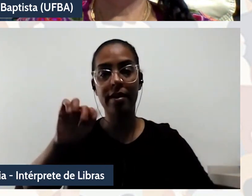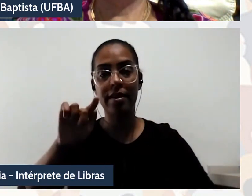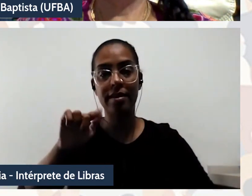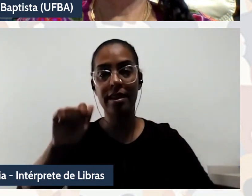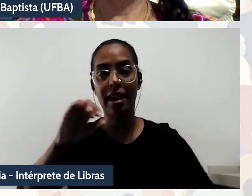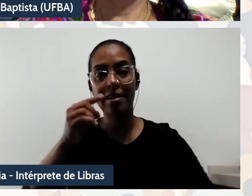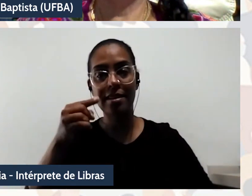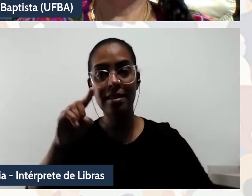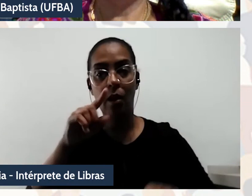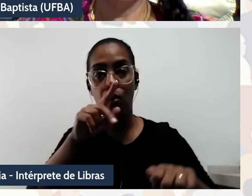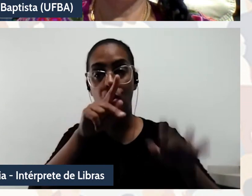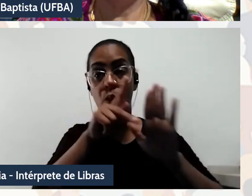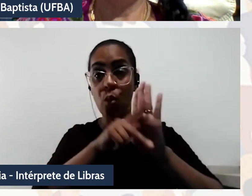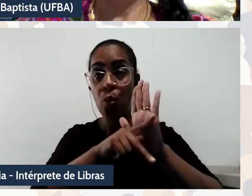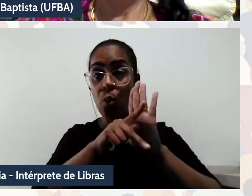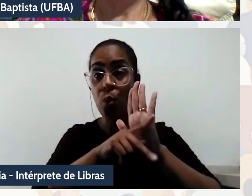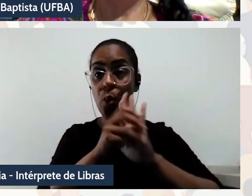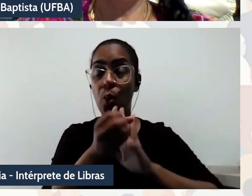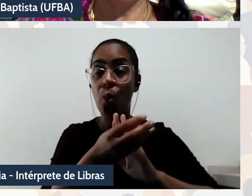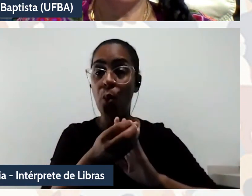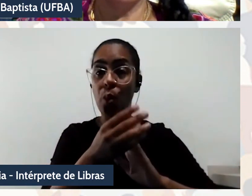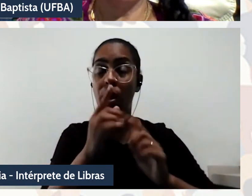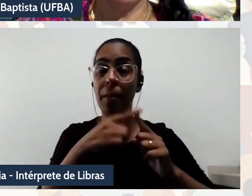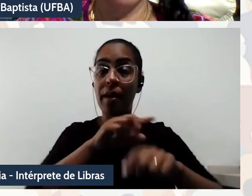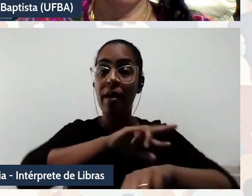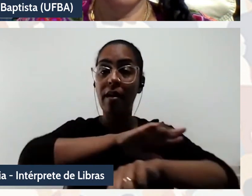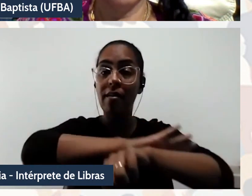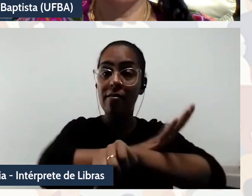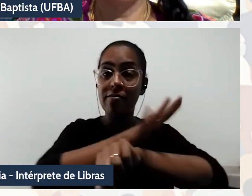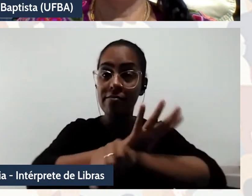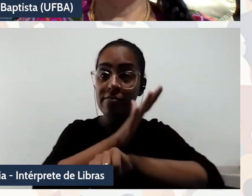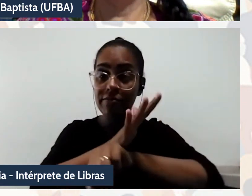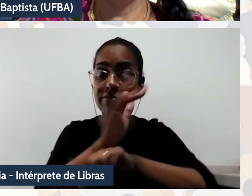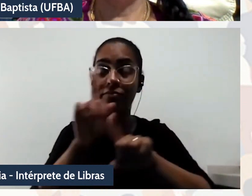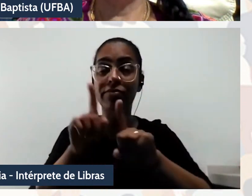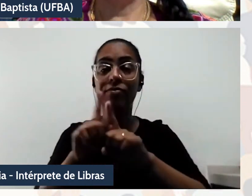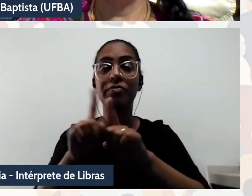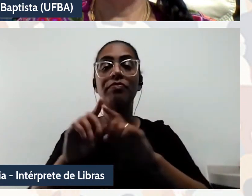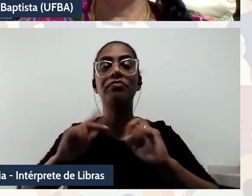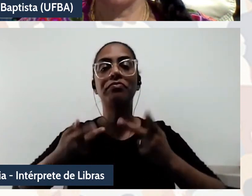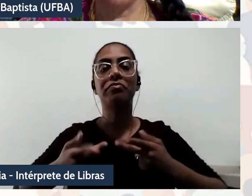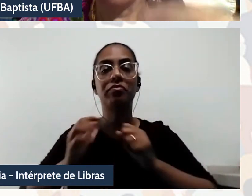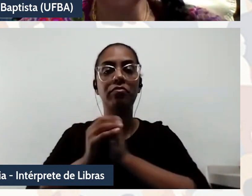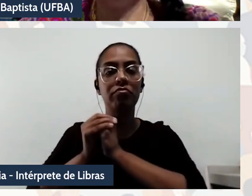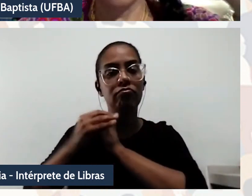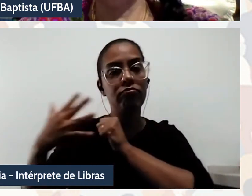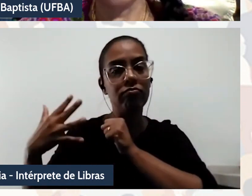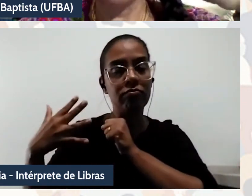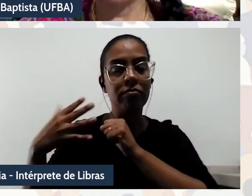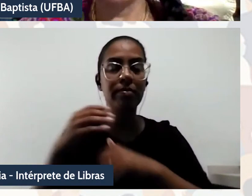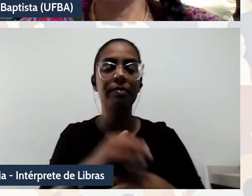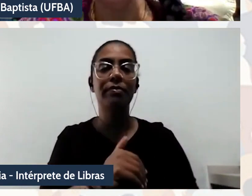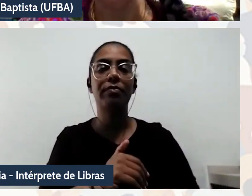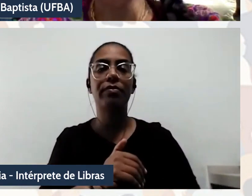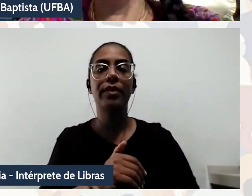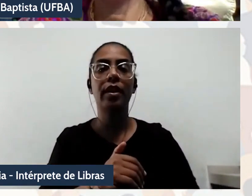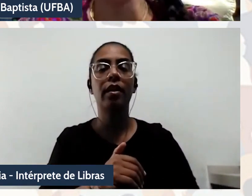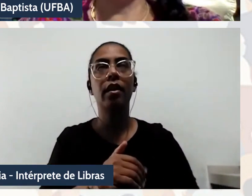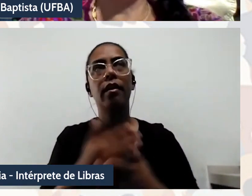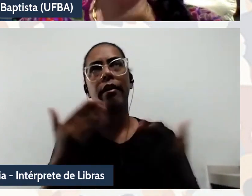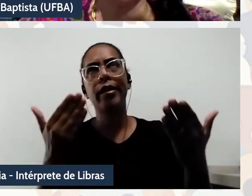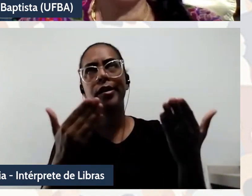ancorado na racialização, racismo e desumanização, né? Esse foi um dos pontos mais fortes. E